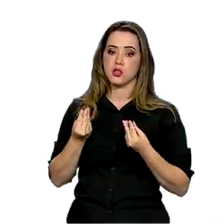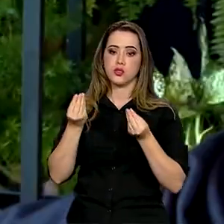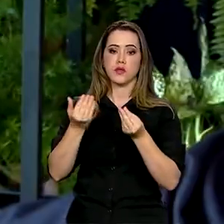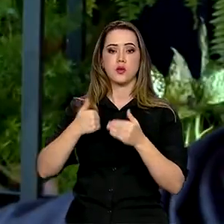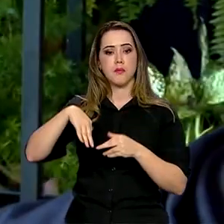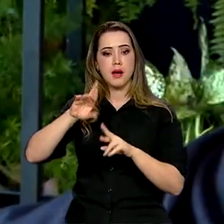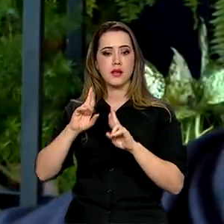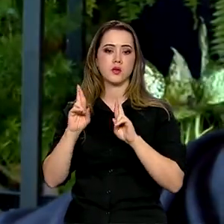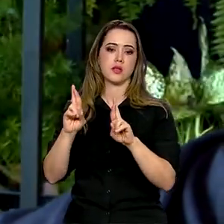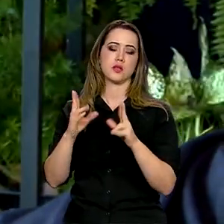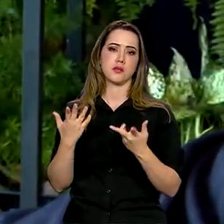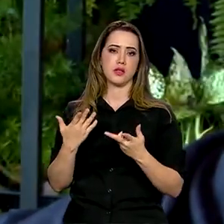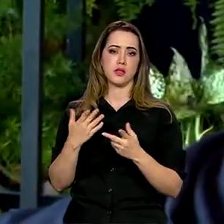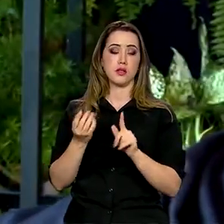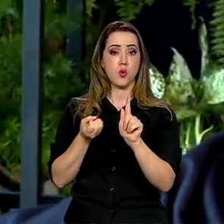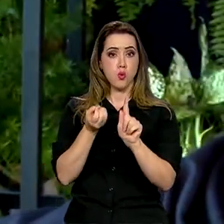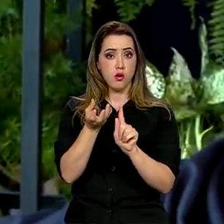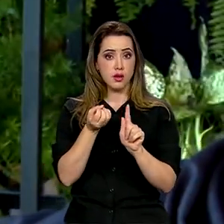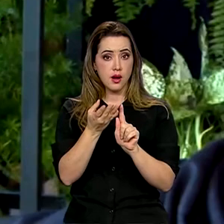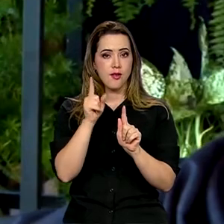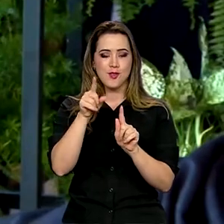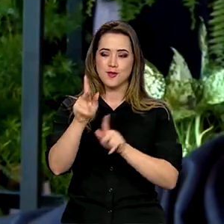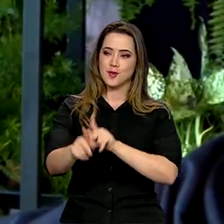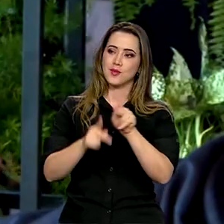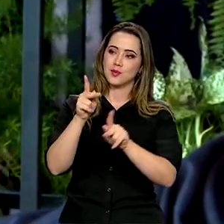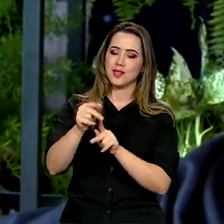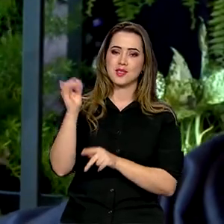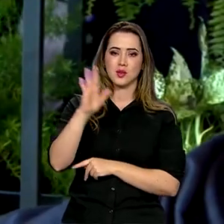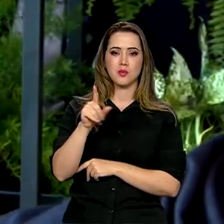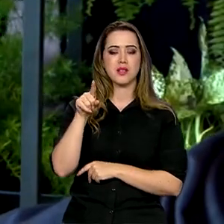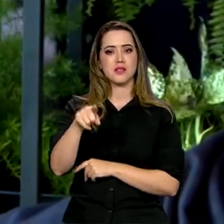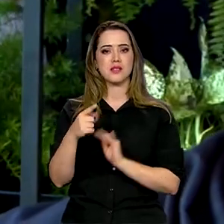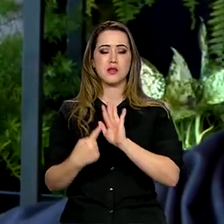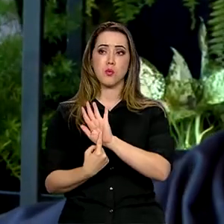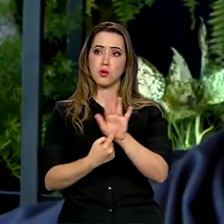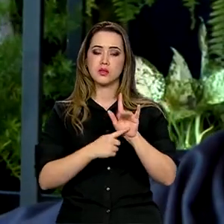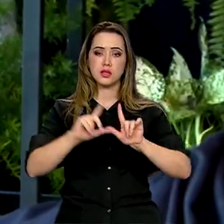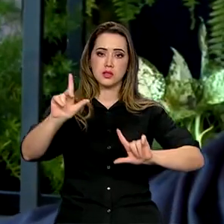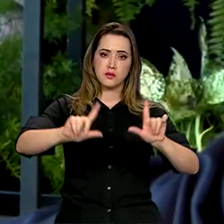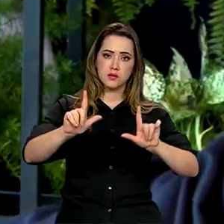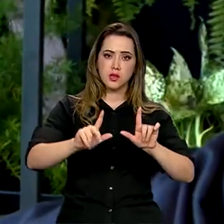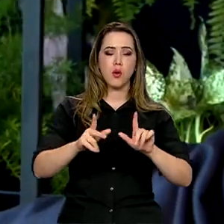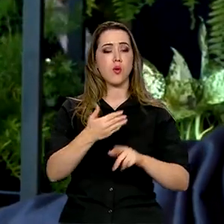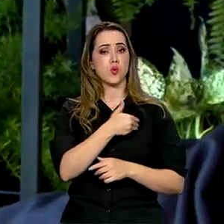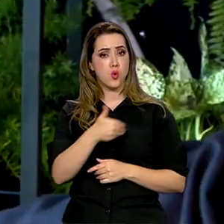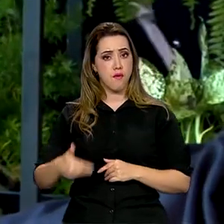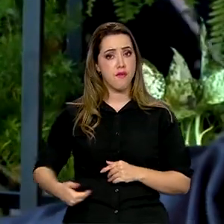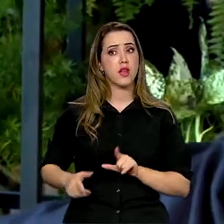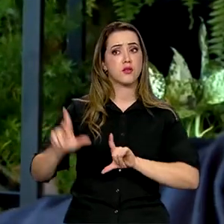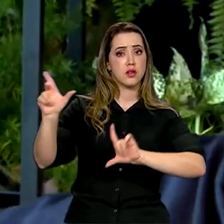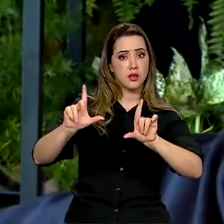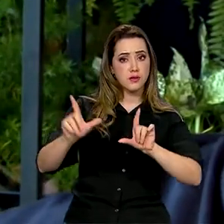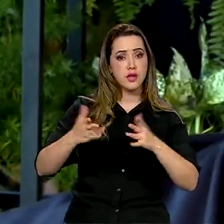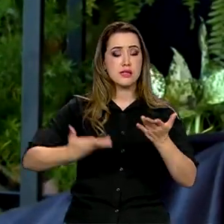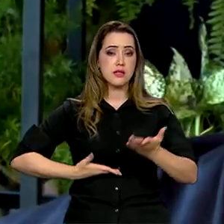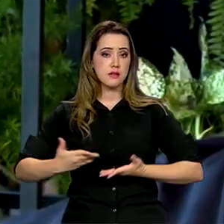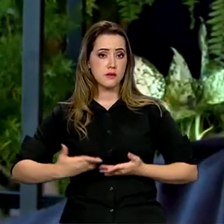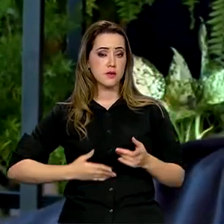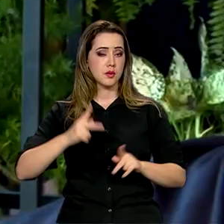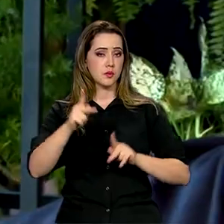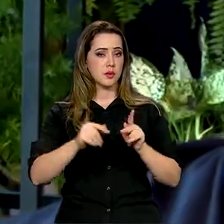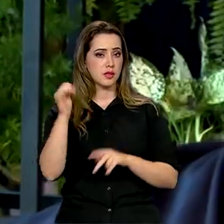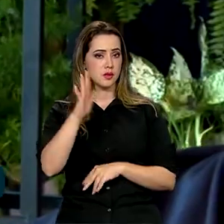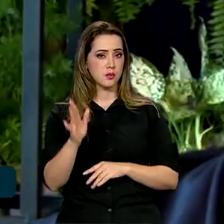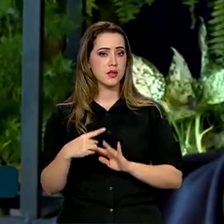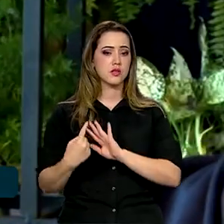esperado. O canal GOV é o povo brasileiro na televisão, são as políticas públicas na televisão, é serviço para o povo brasileiro e a gente